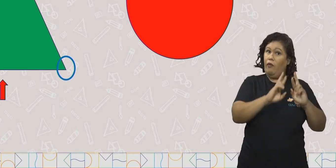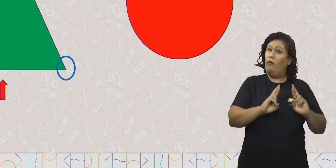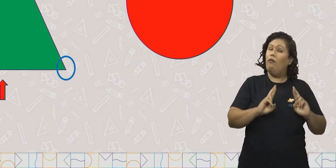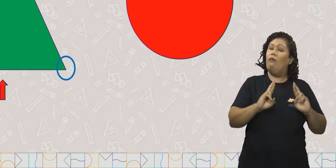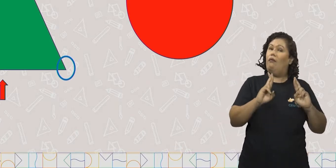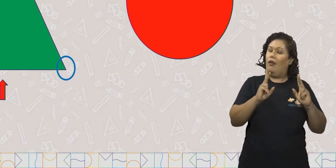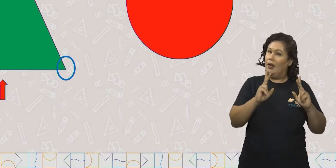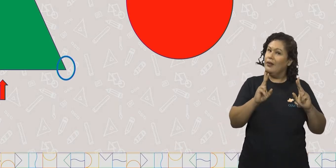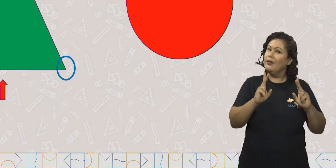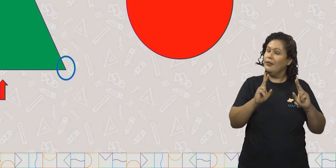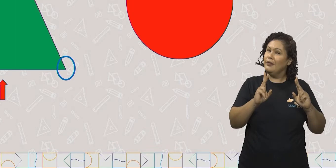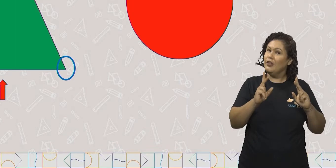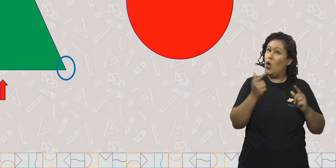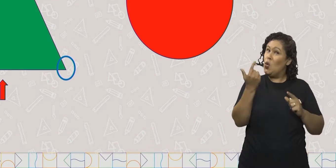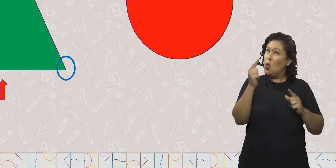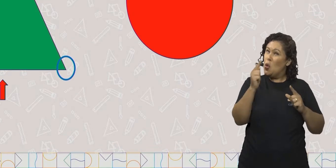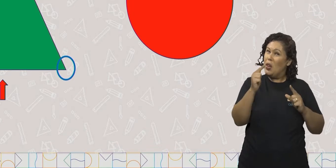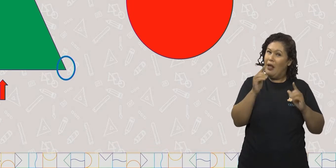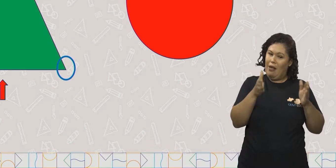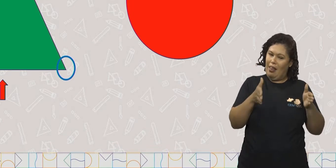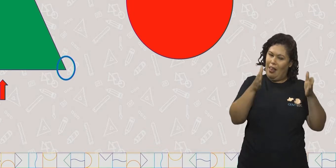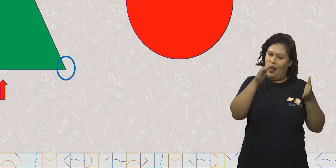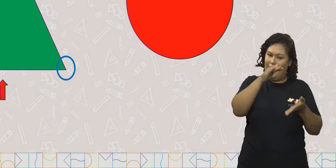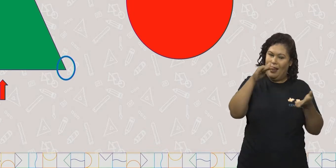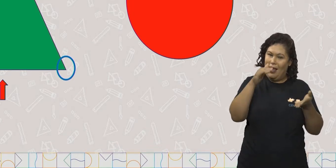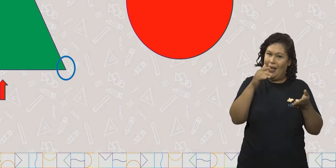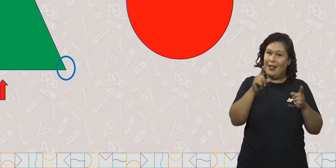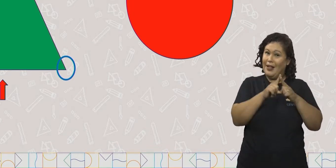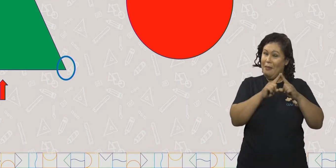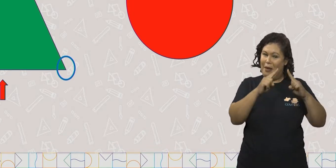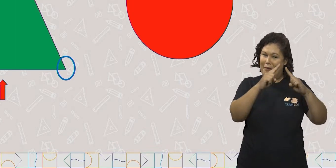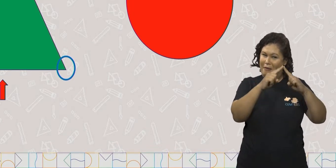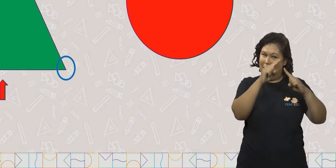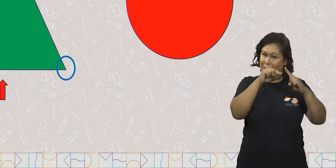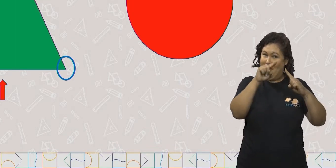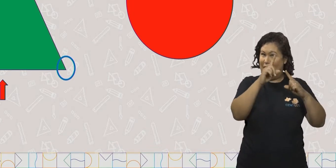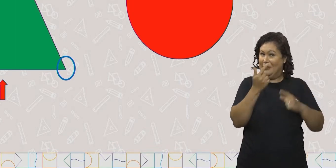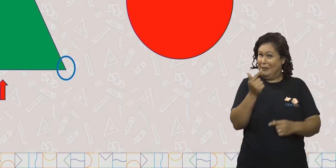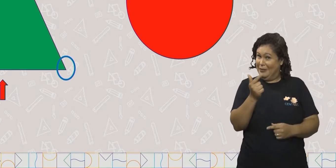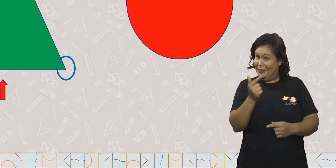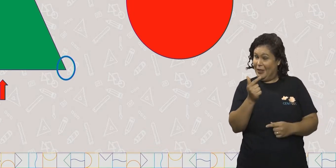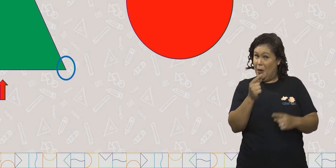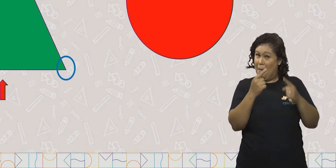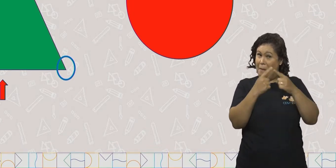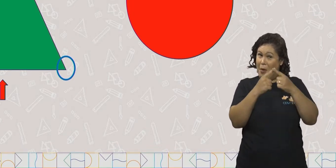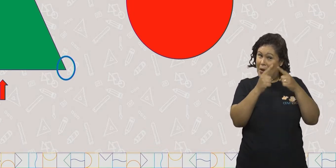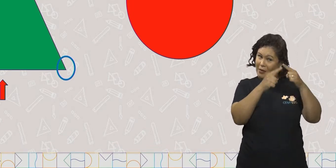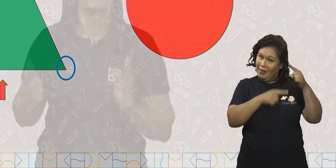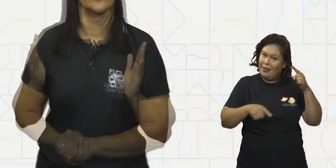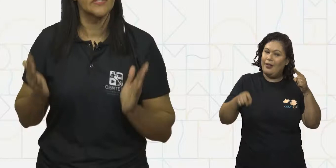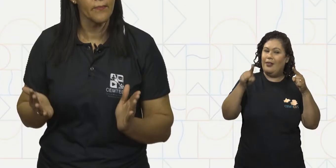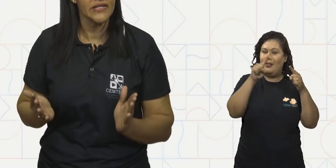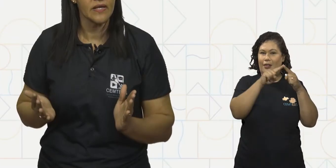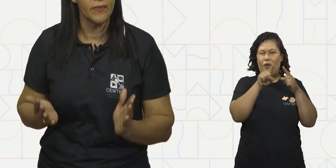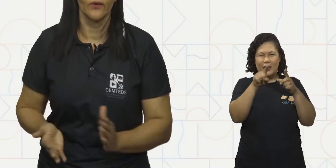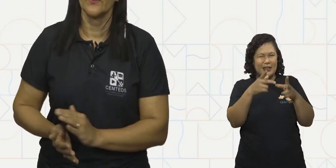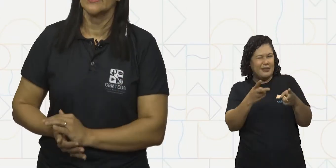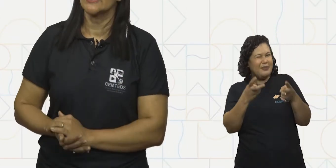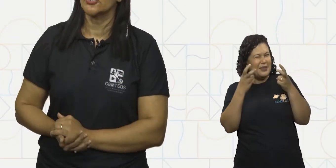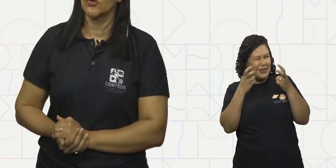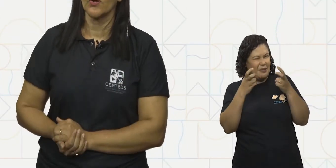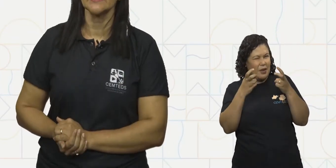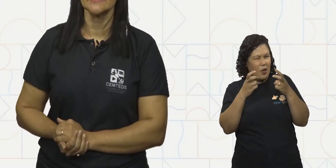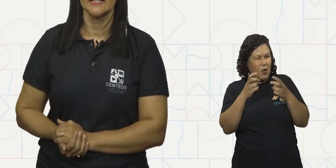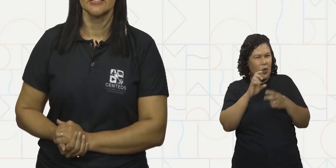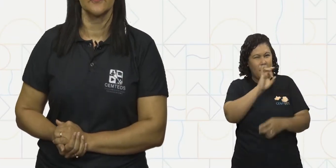diferente. Ele não possui lados e nem vértices. Ele é todo redondo. Você percebeu